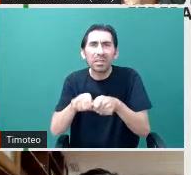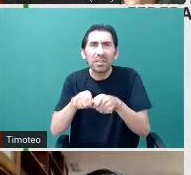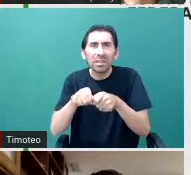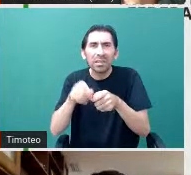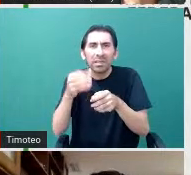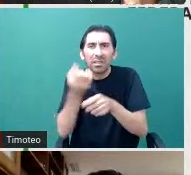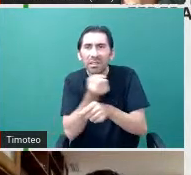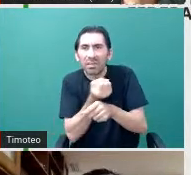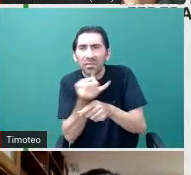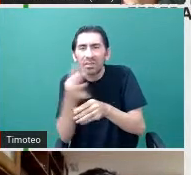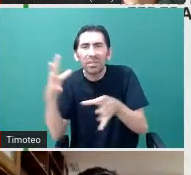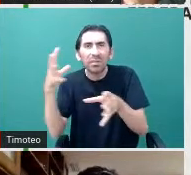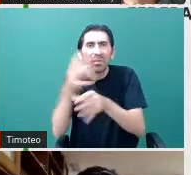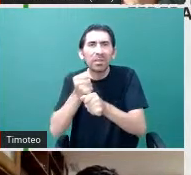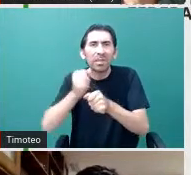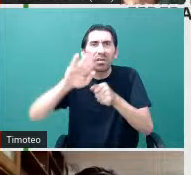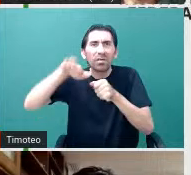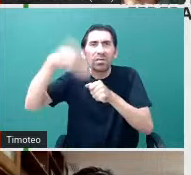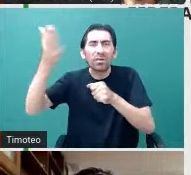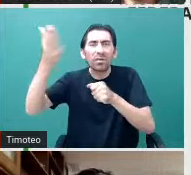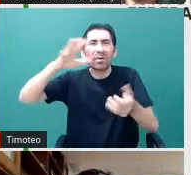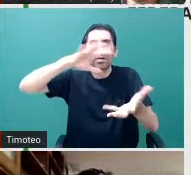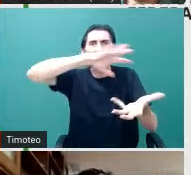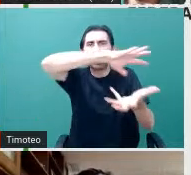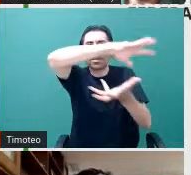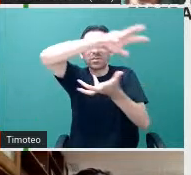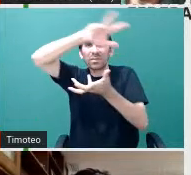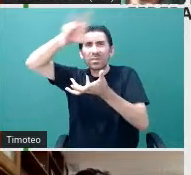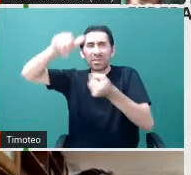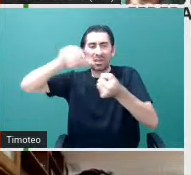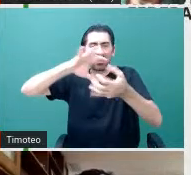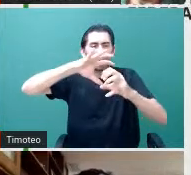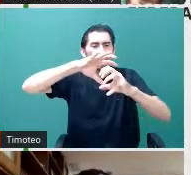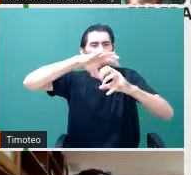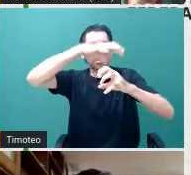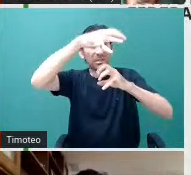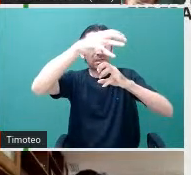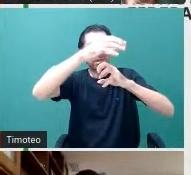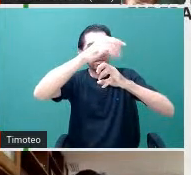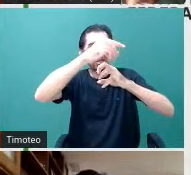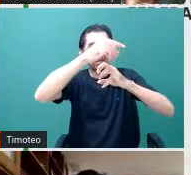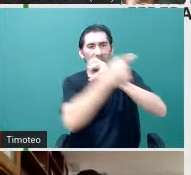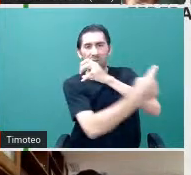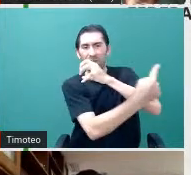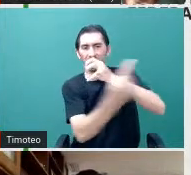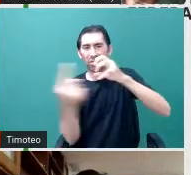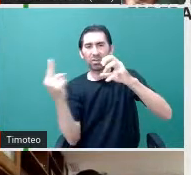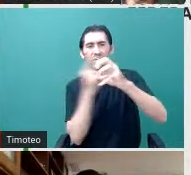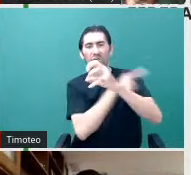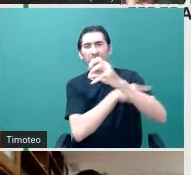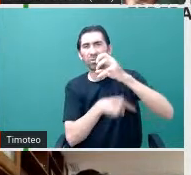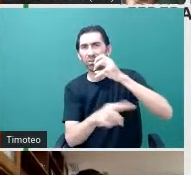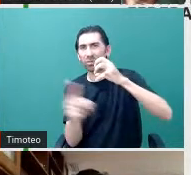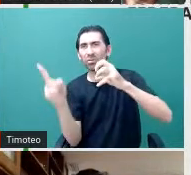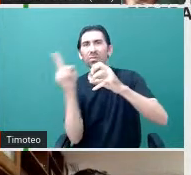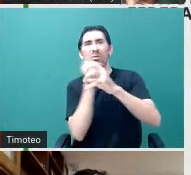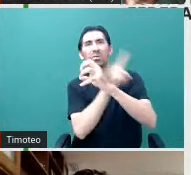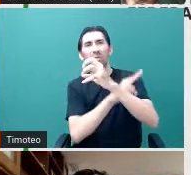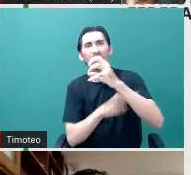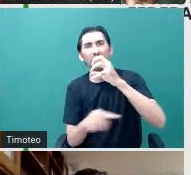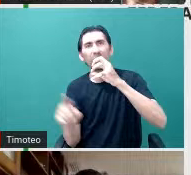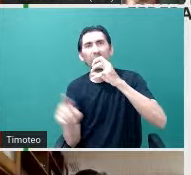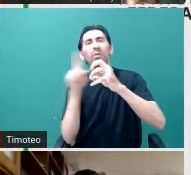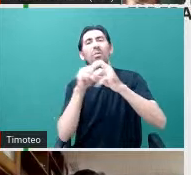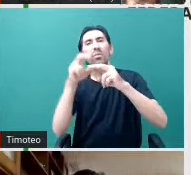sistema solar, tem indicações de que existem, alguns poucos com o satélite Kepler, mas a gente encontrou material